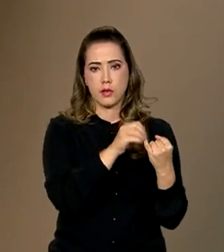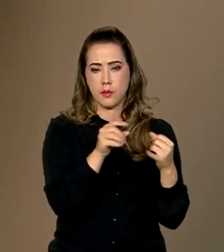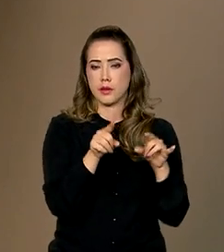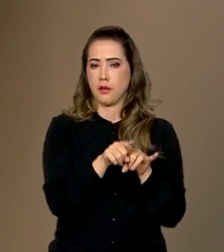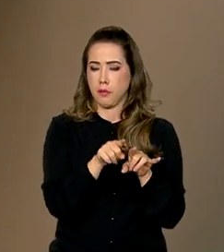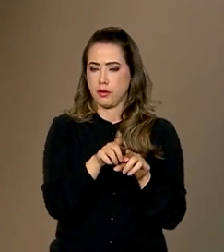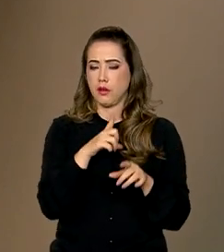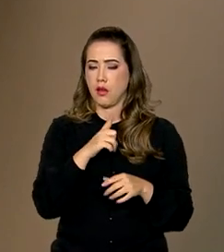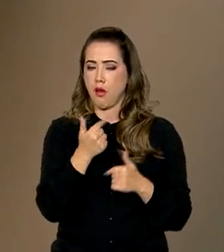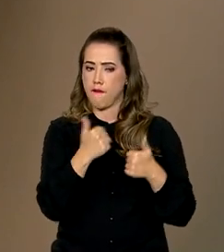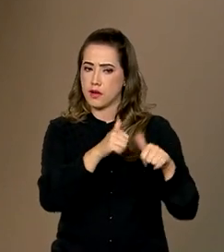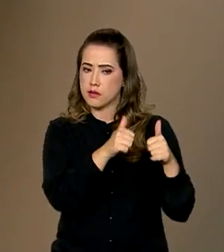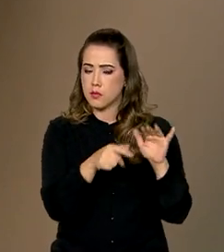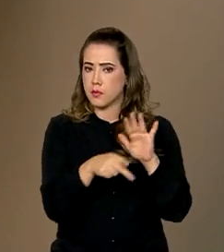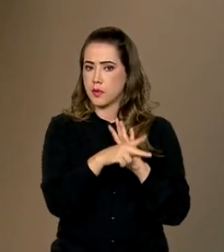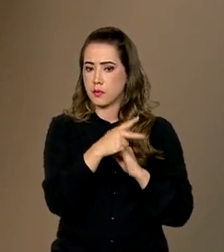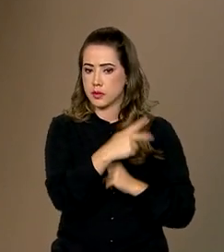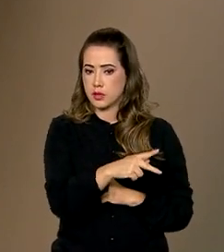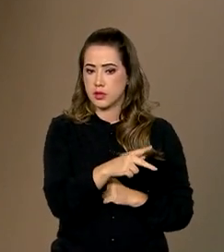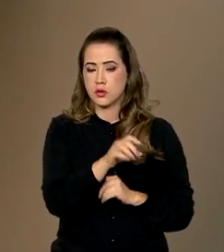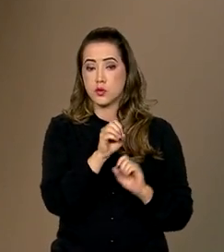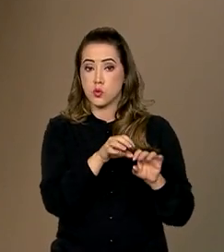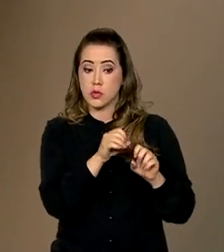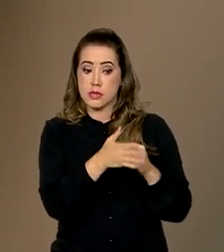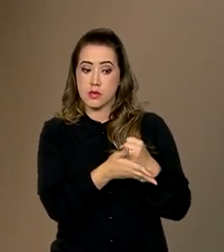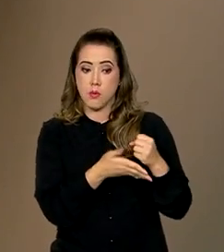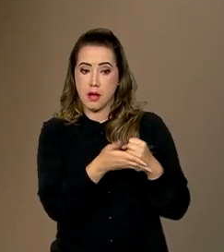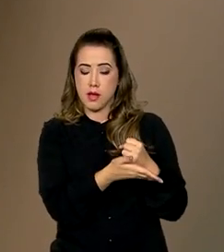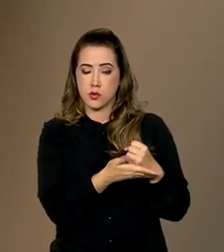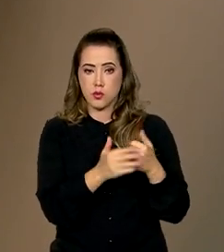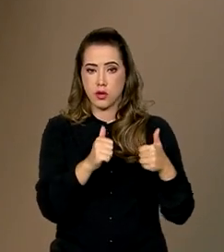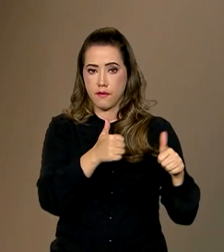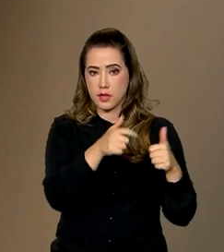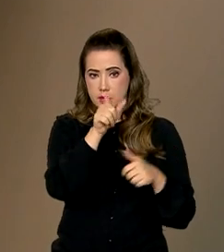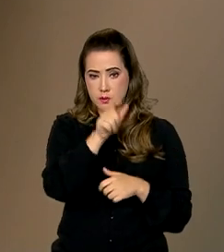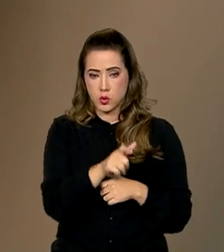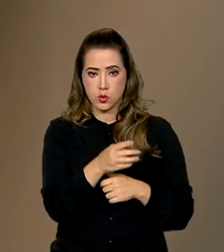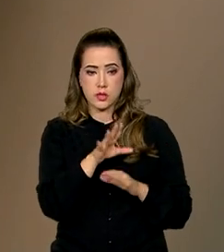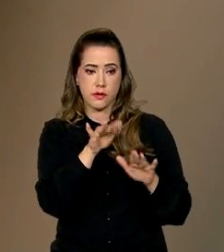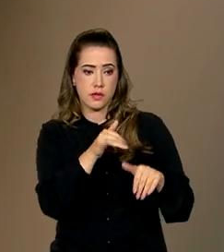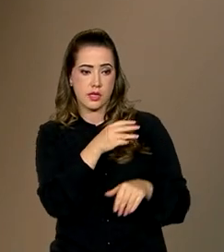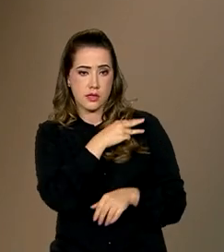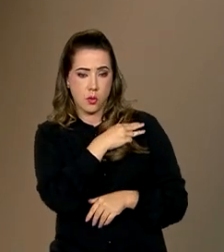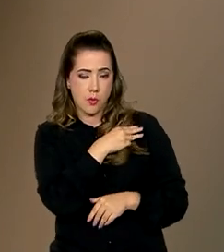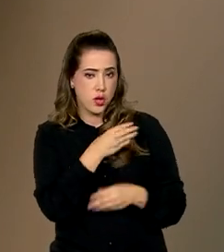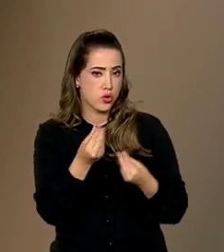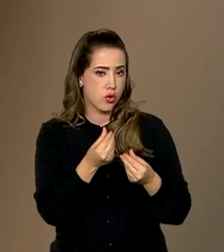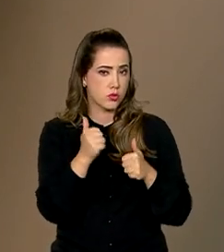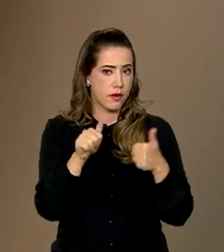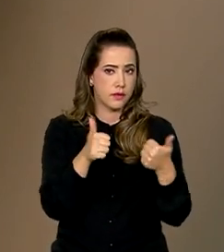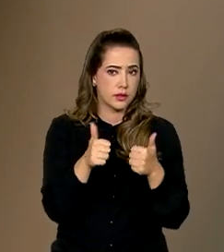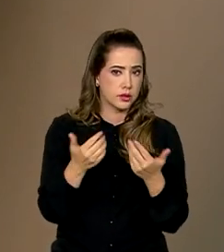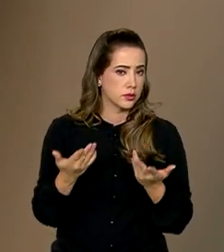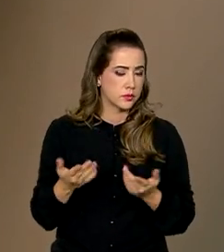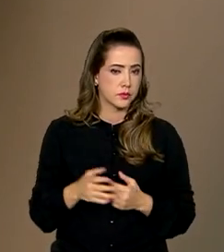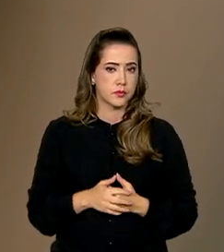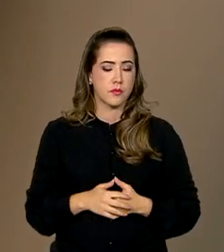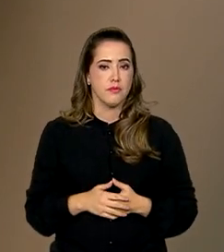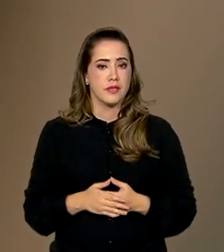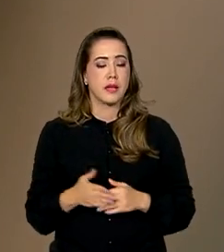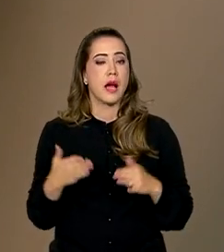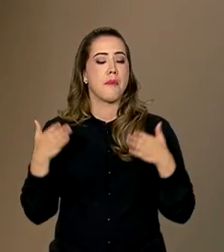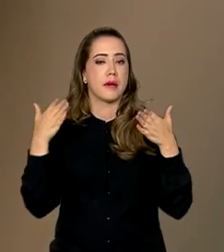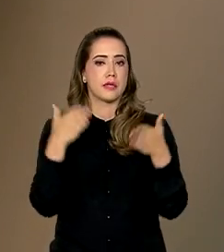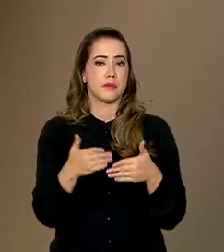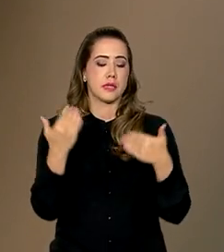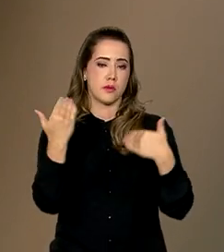o sistema de avaliação da educação básica que avalia os concluintes do ensino médio. A participação no SAEB,